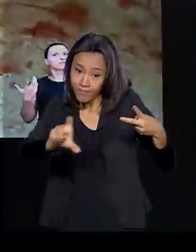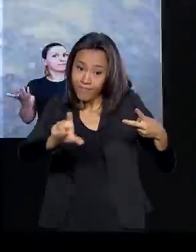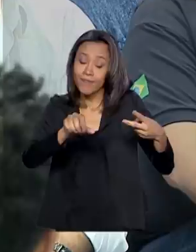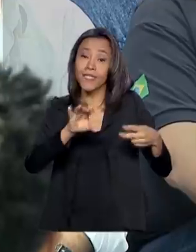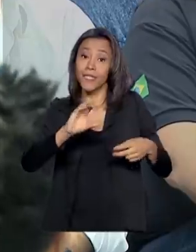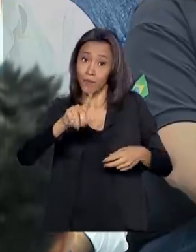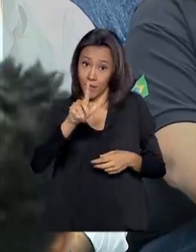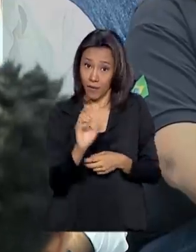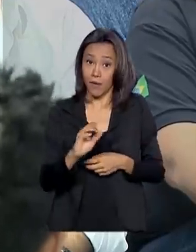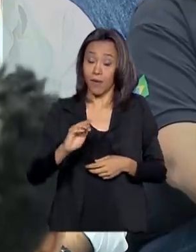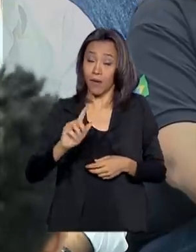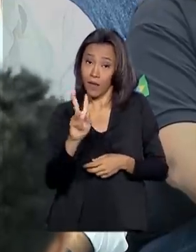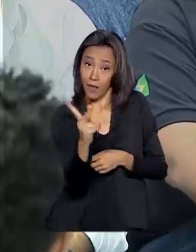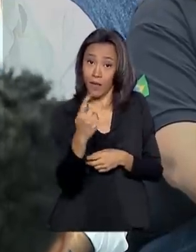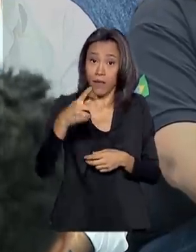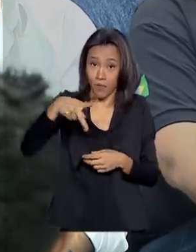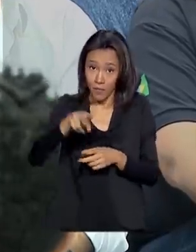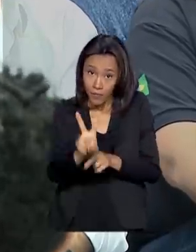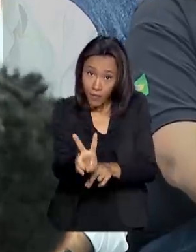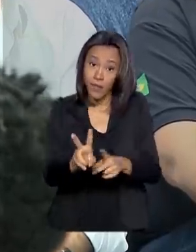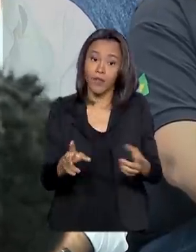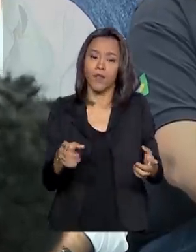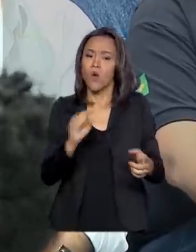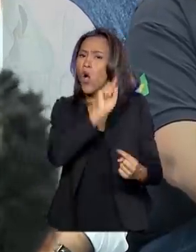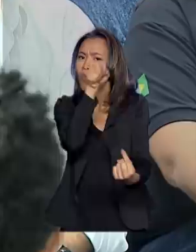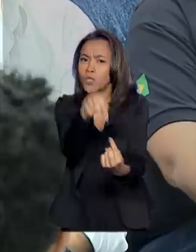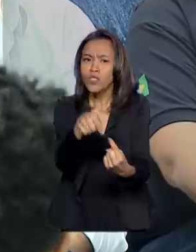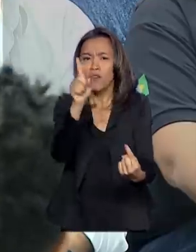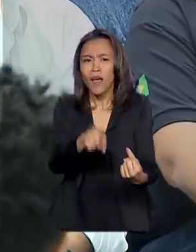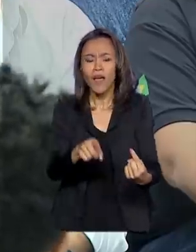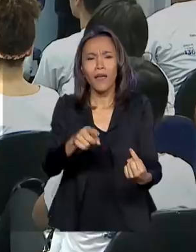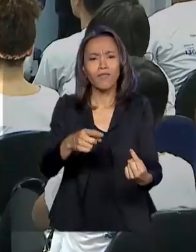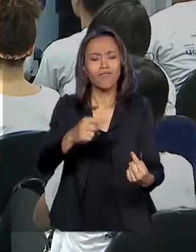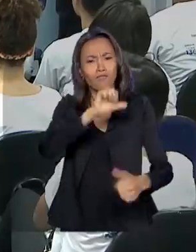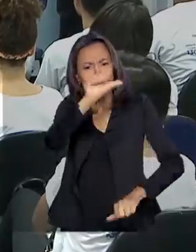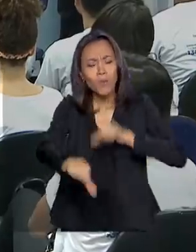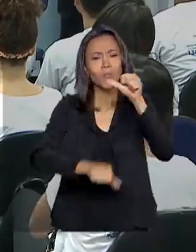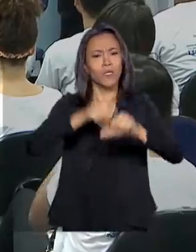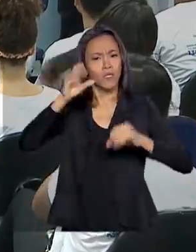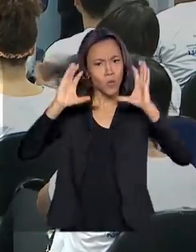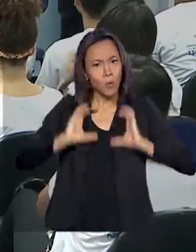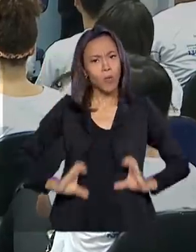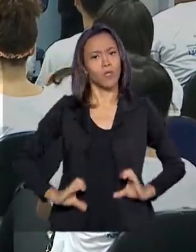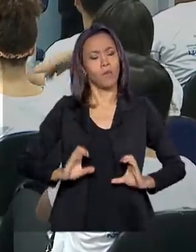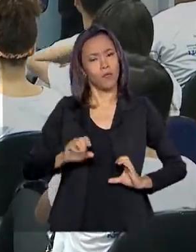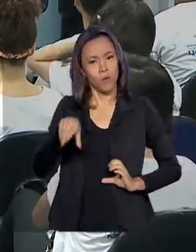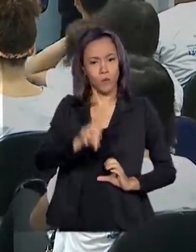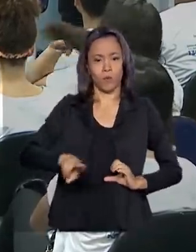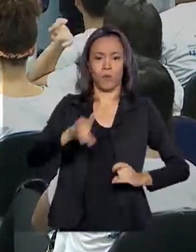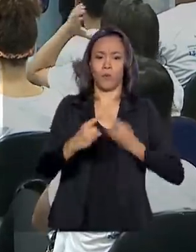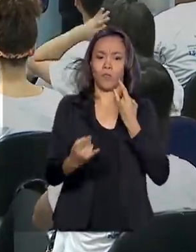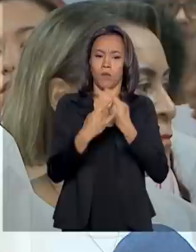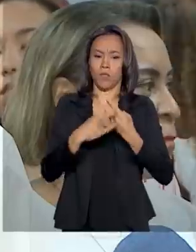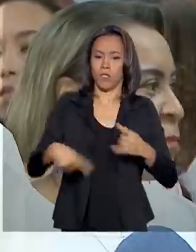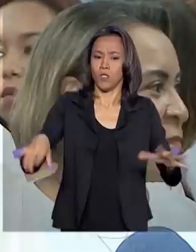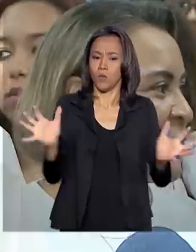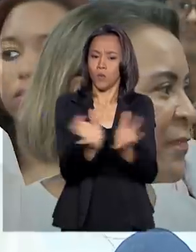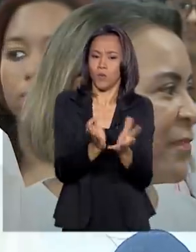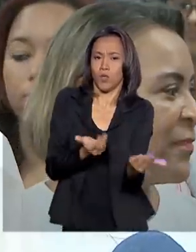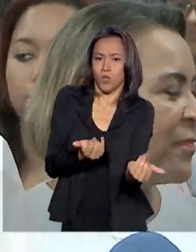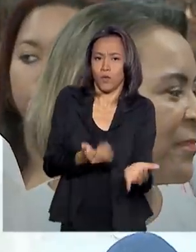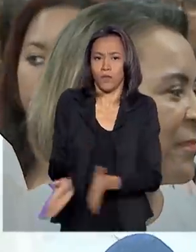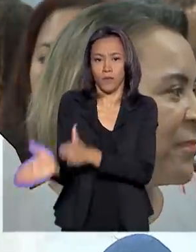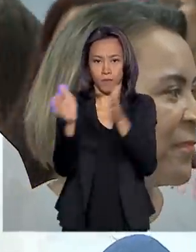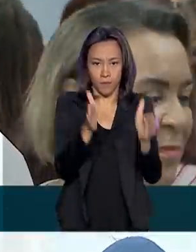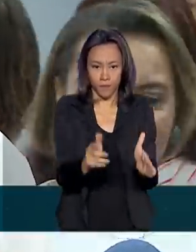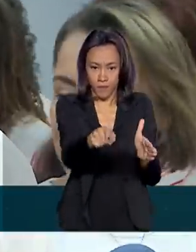HPV. O objetivo é propor uma mudança de comportamento quanto ao uso de camisinha entre os jovens. O que a